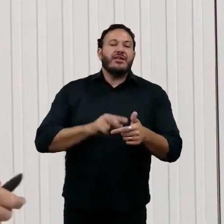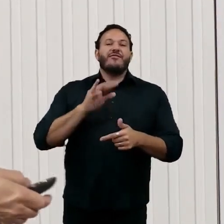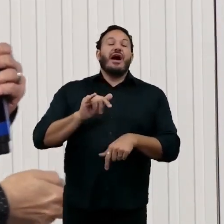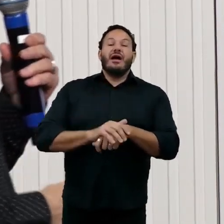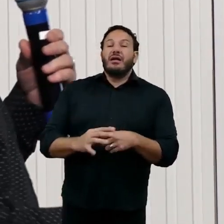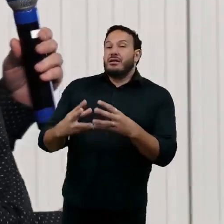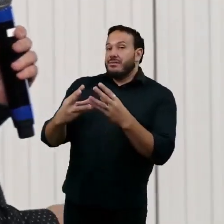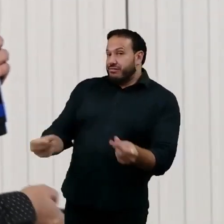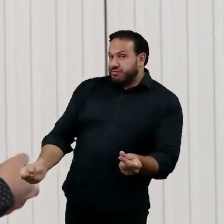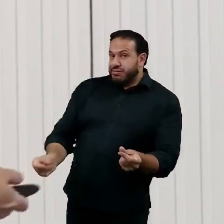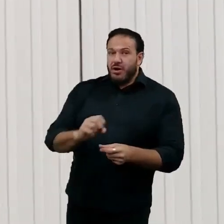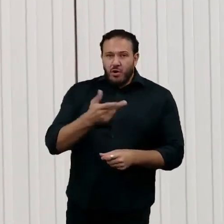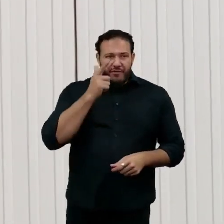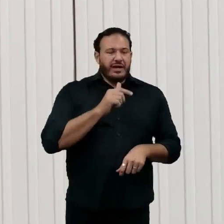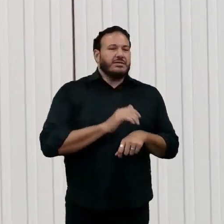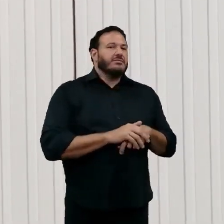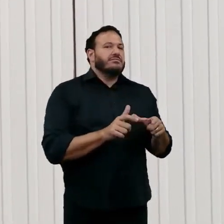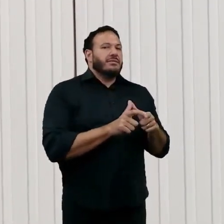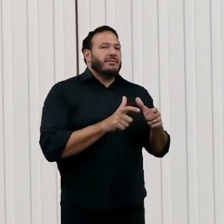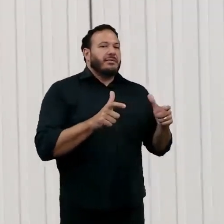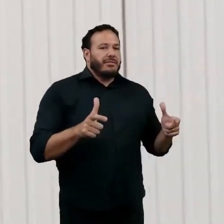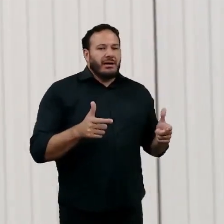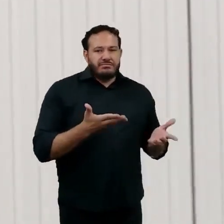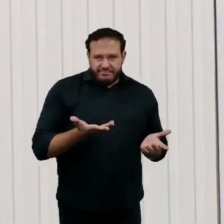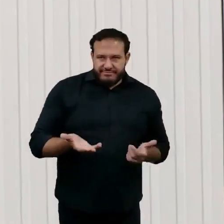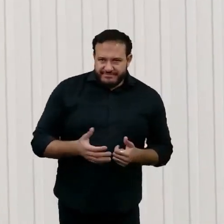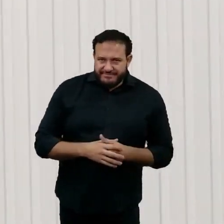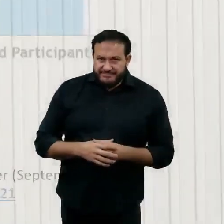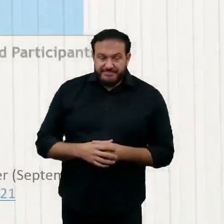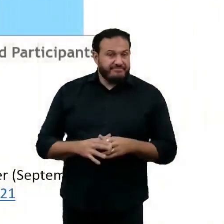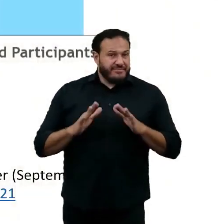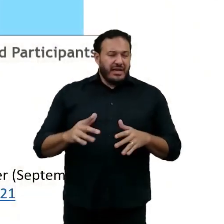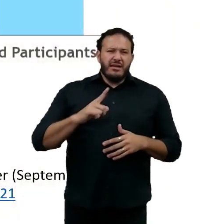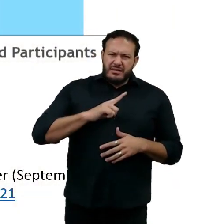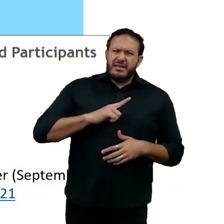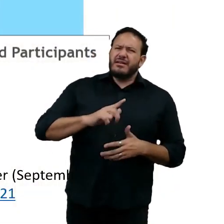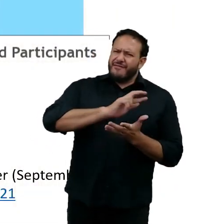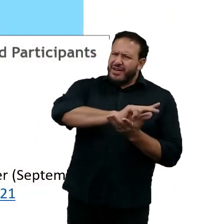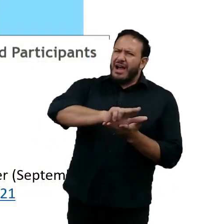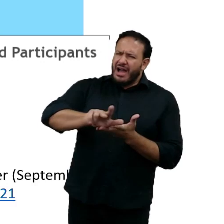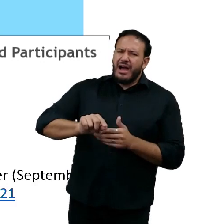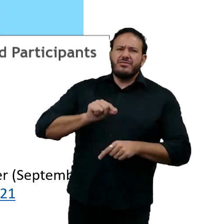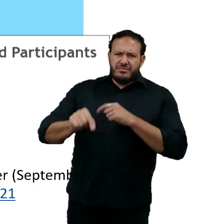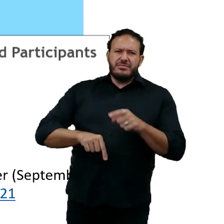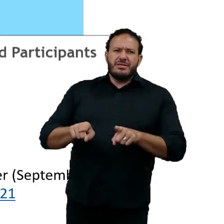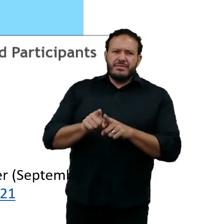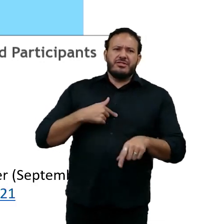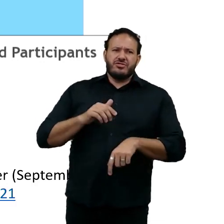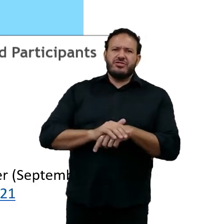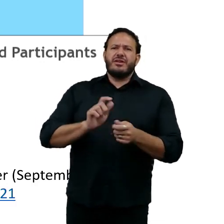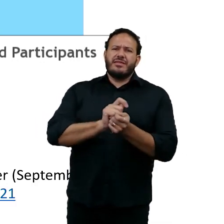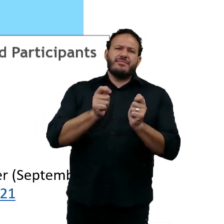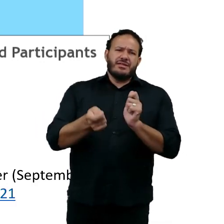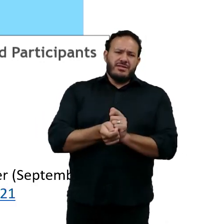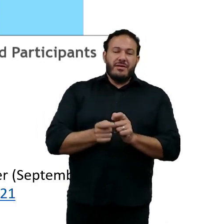reforçado. E aí vários fenômenos de adaptação também, mas a boa notícia